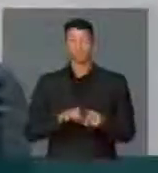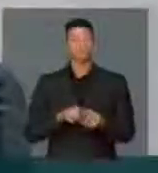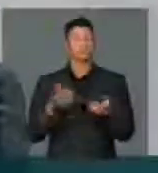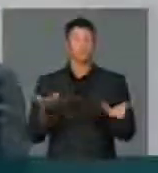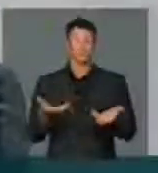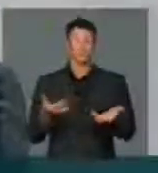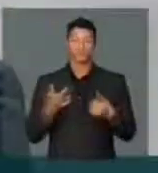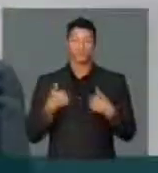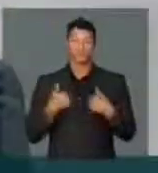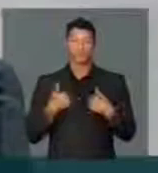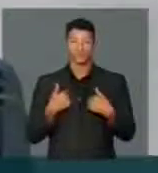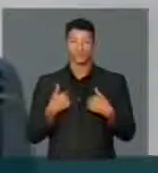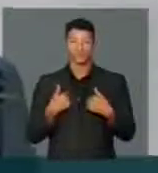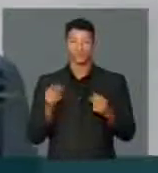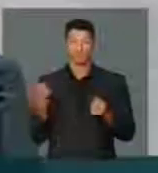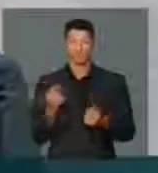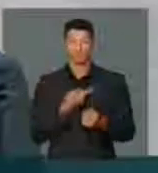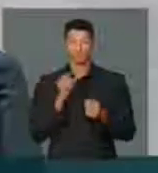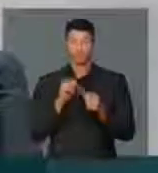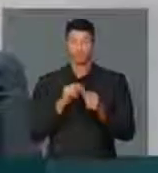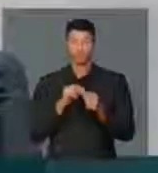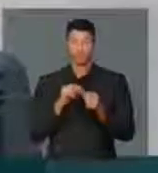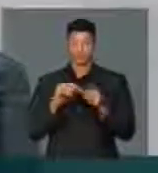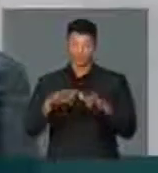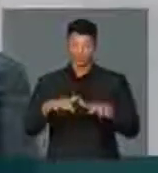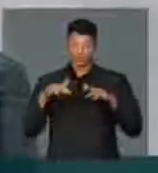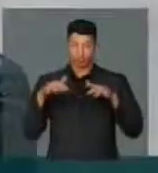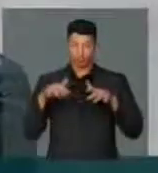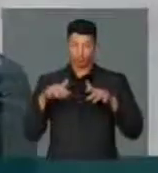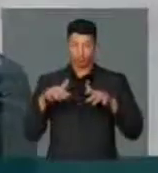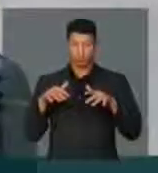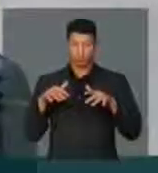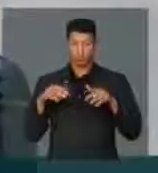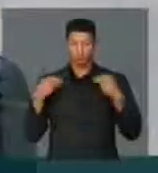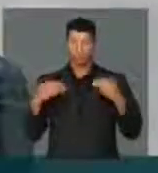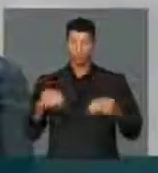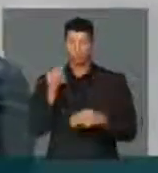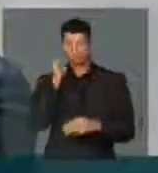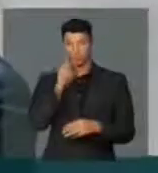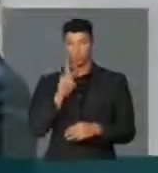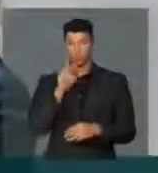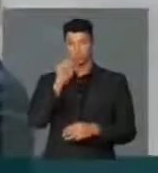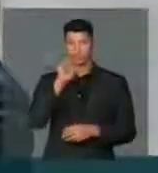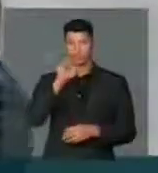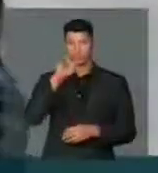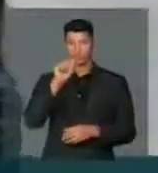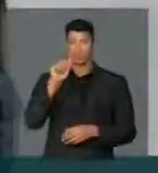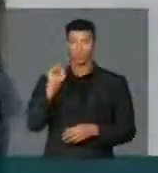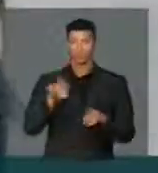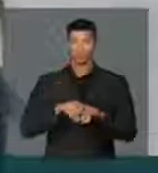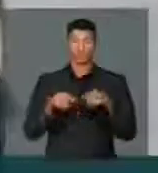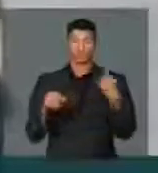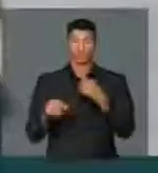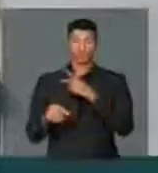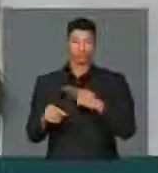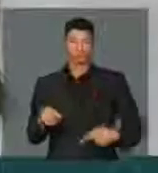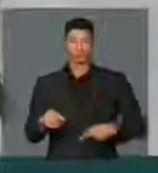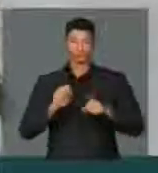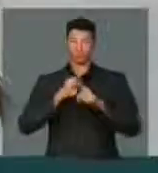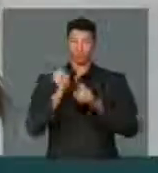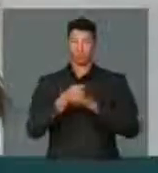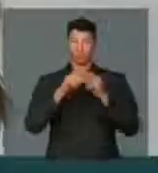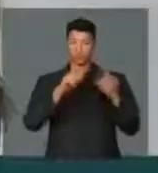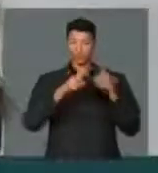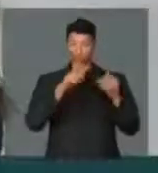estou hoje aqui, fizemos uma audiência com a ministra Cátia Abreu, da Agricultura, com o nosso presidente da Sociedade